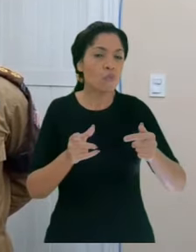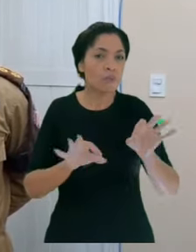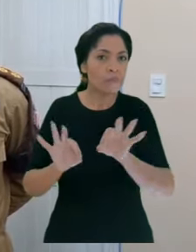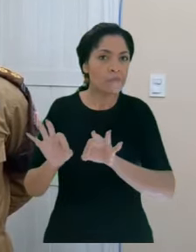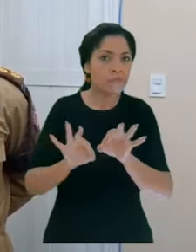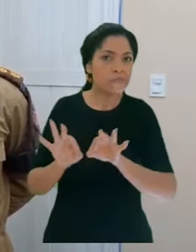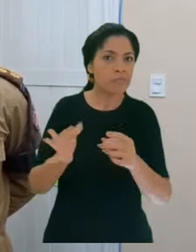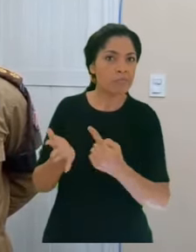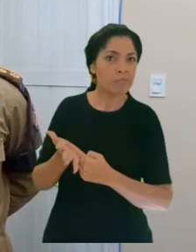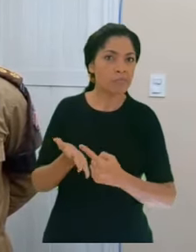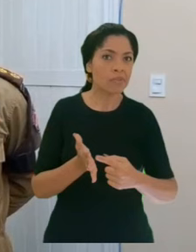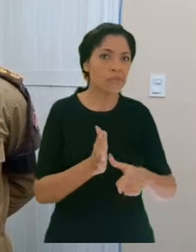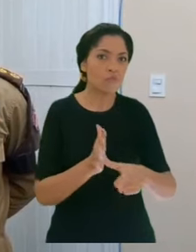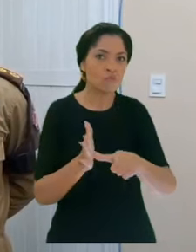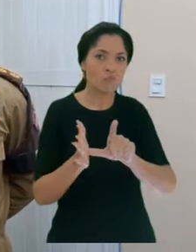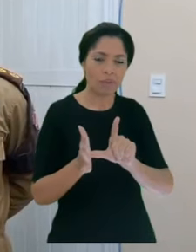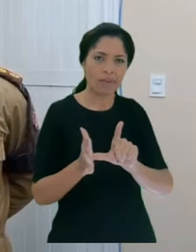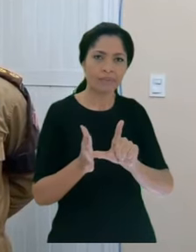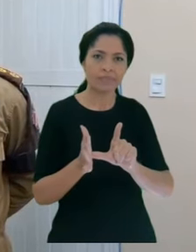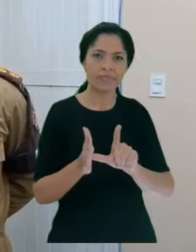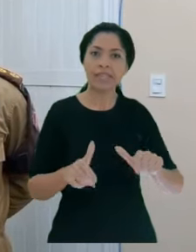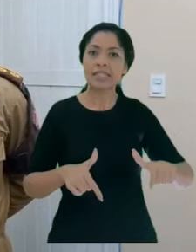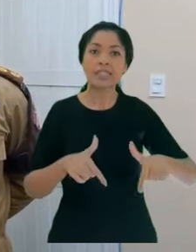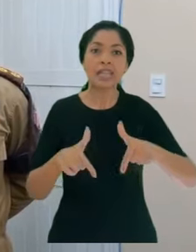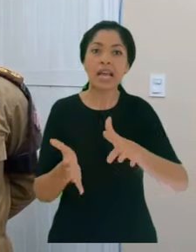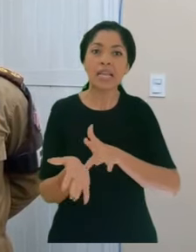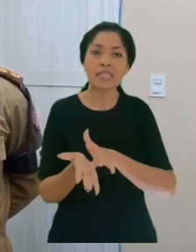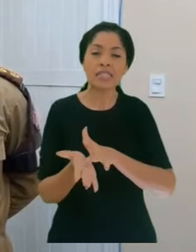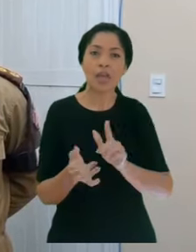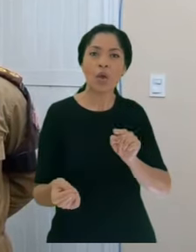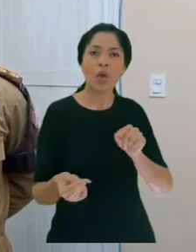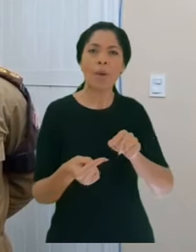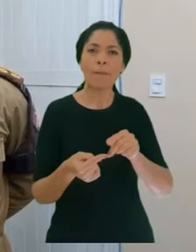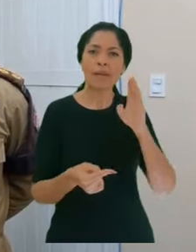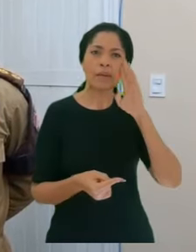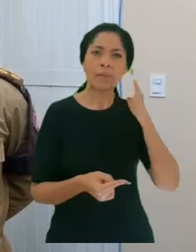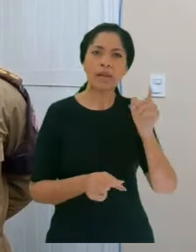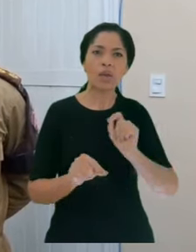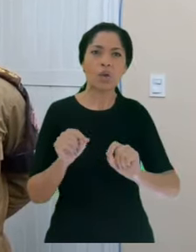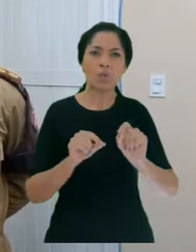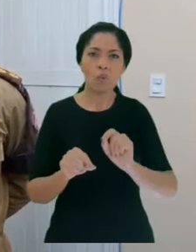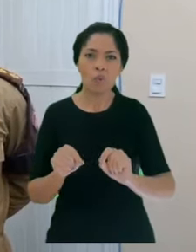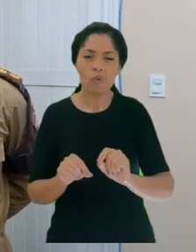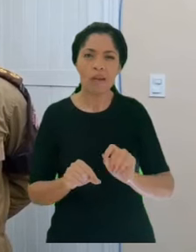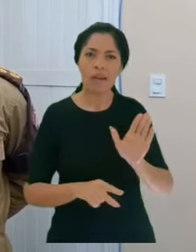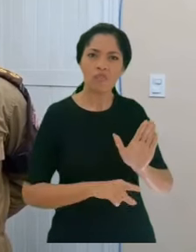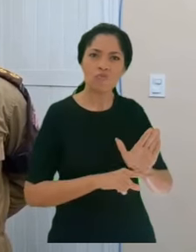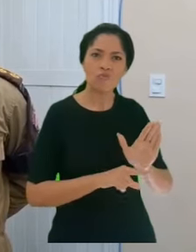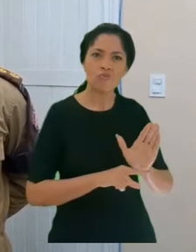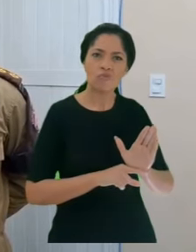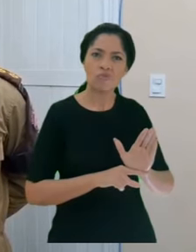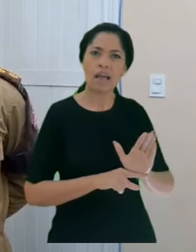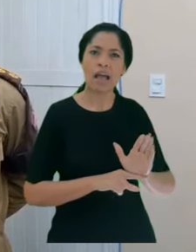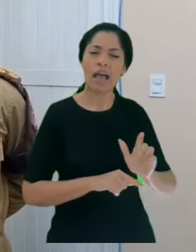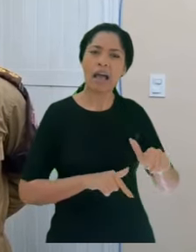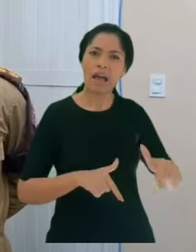programado e planejado. Essa simulação tem o objetivo principal, de promover o constante aperfeiçoamento das